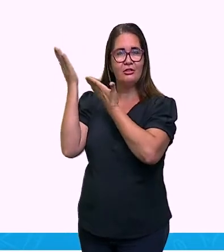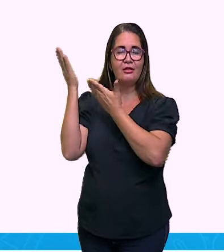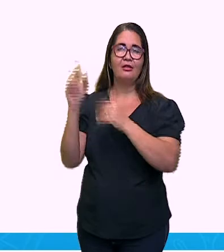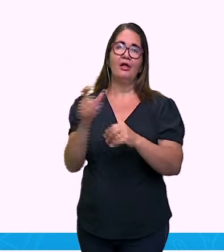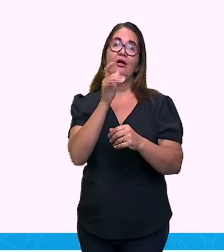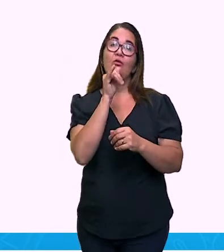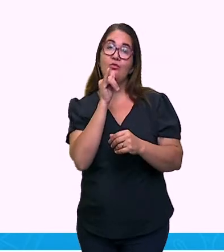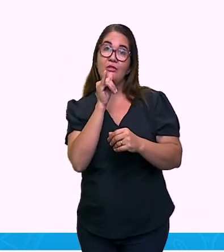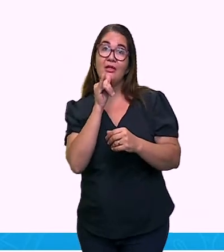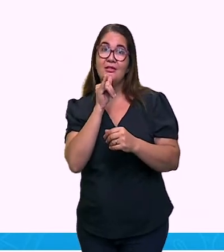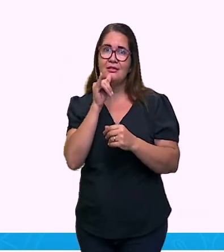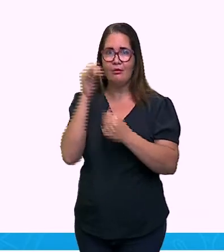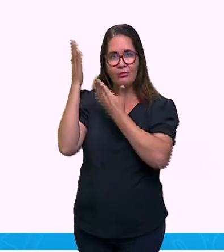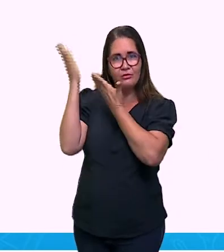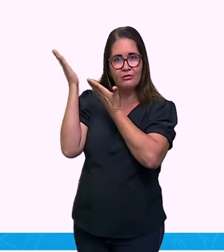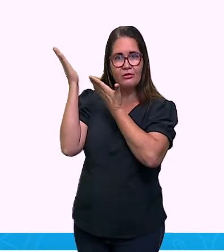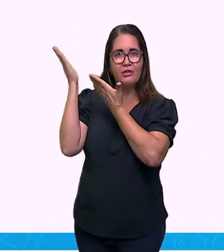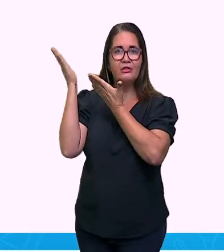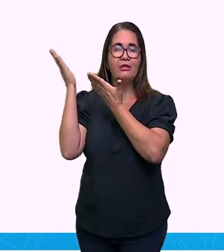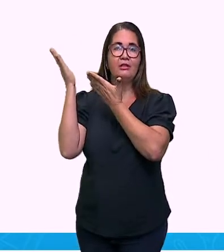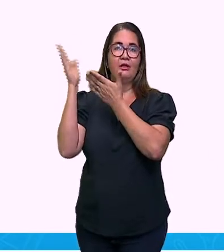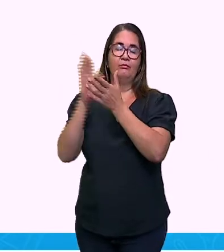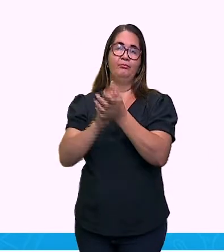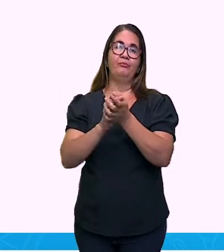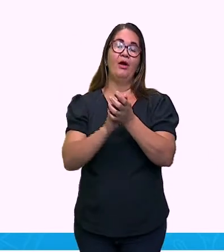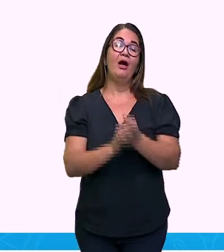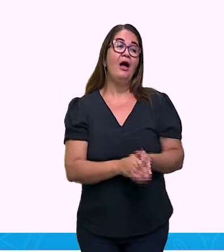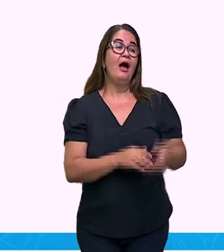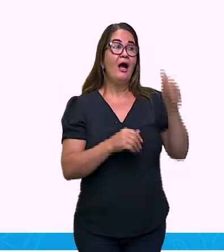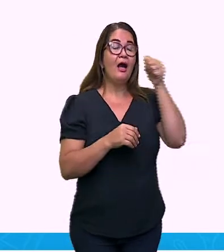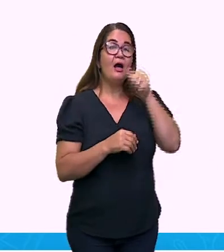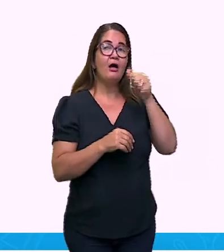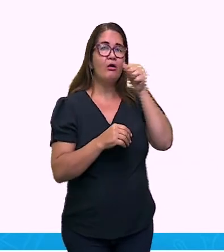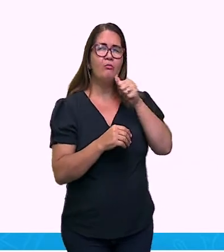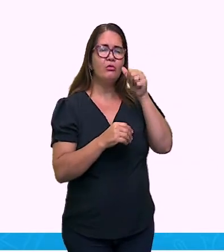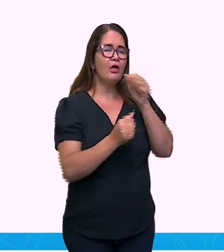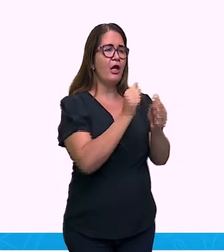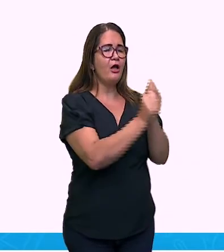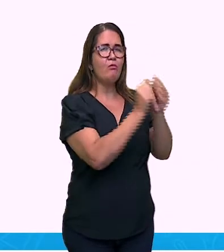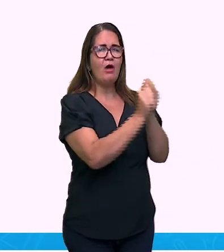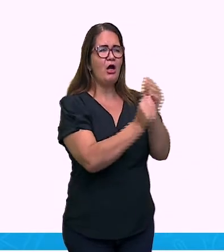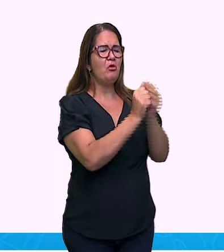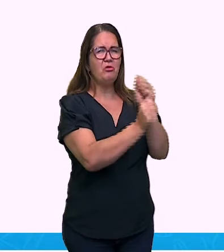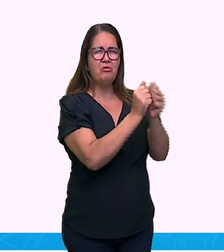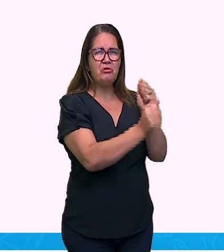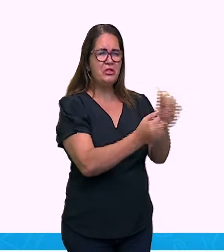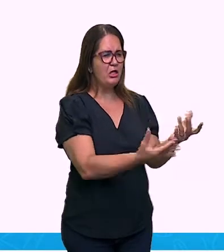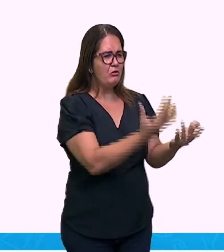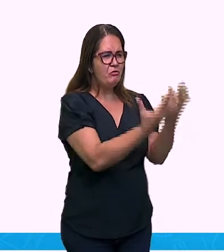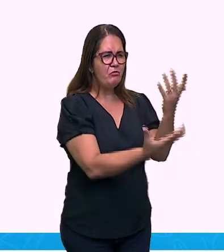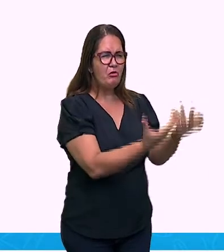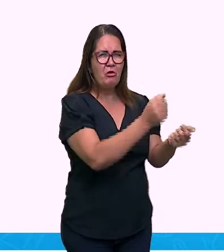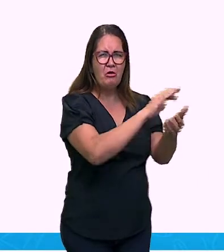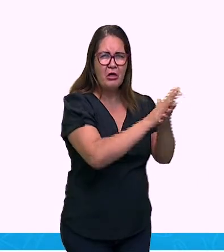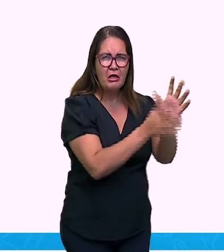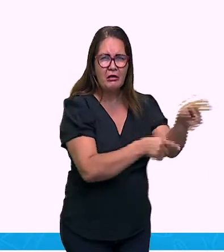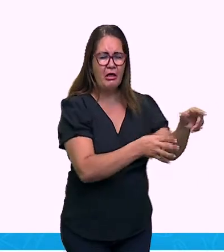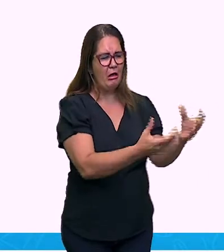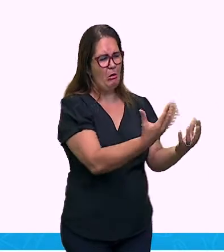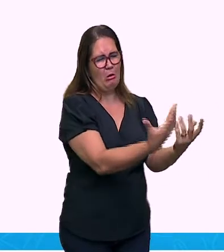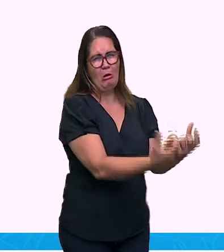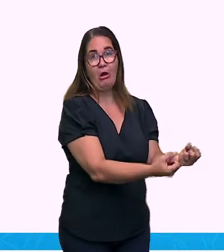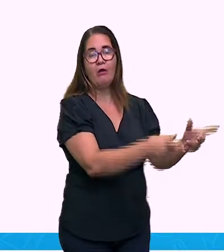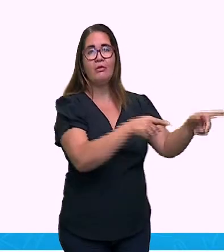E ela queima o arroz, quebra copo na pia, tropeça no sofá,